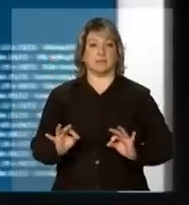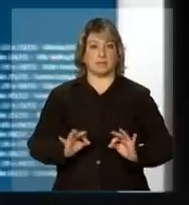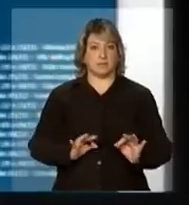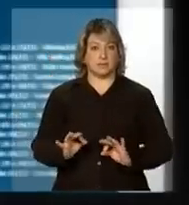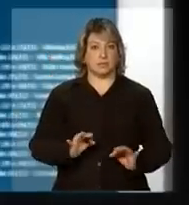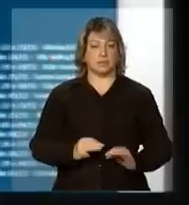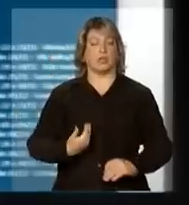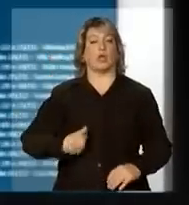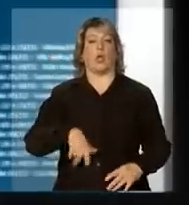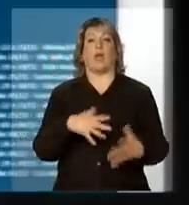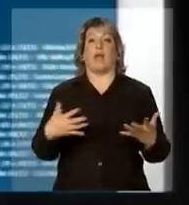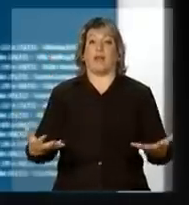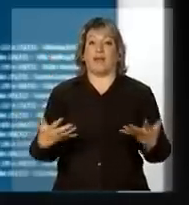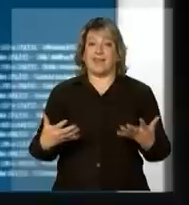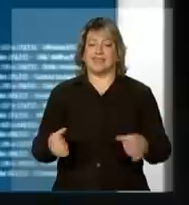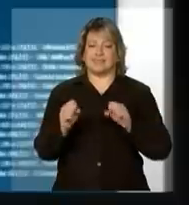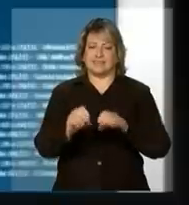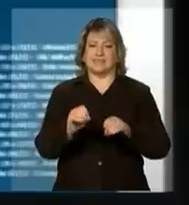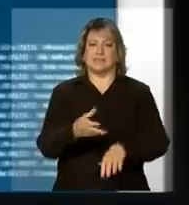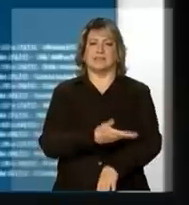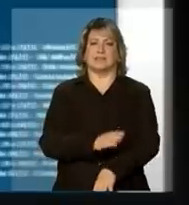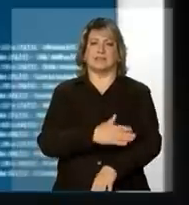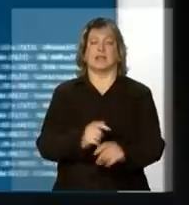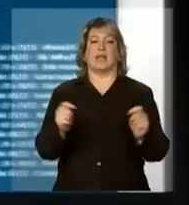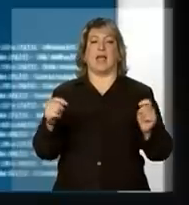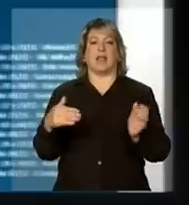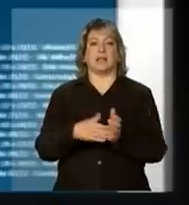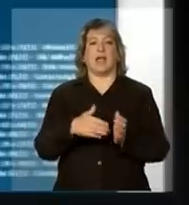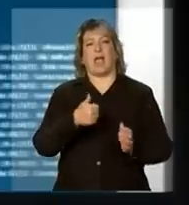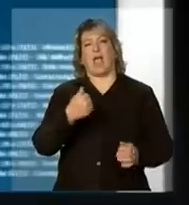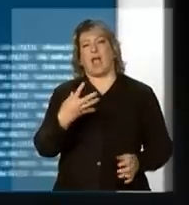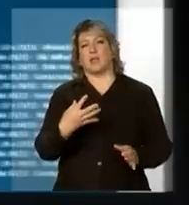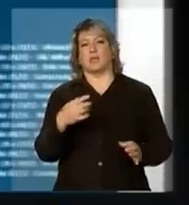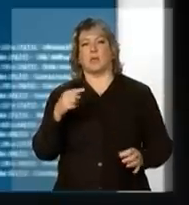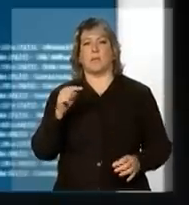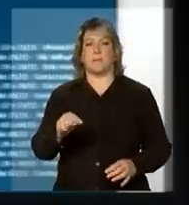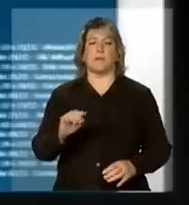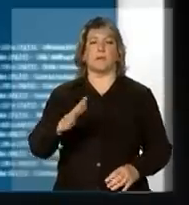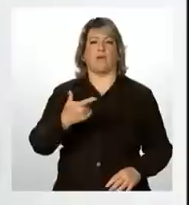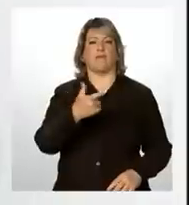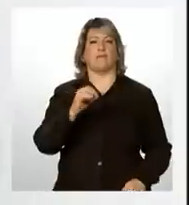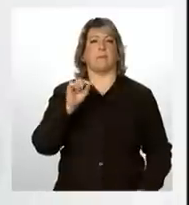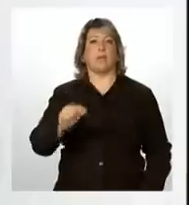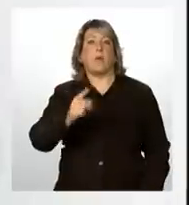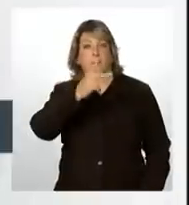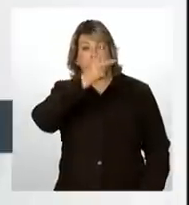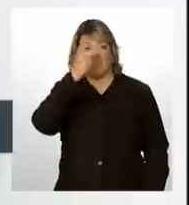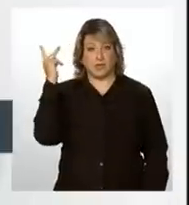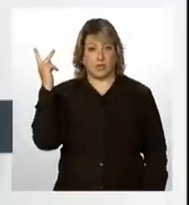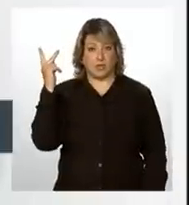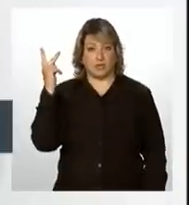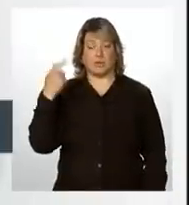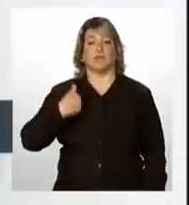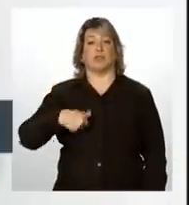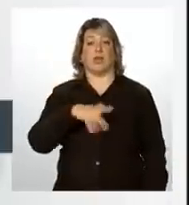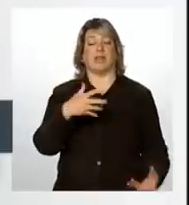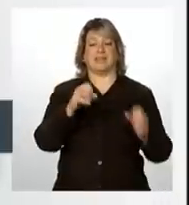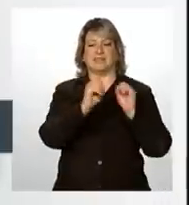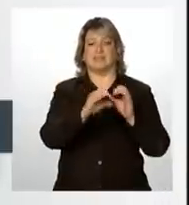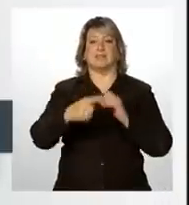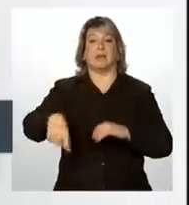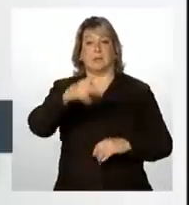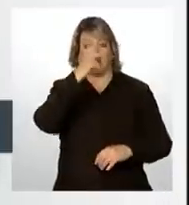queremos capacitar até 14, 20 mil pessoas. A ideia é que a gente capacite os